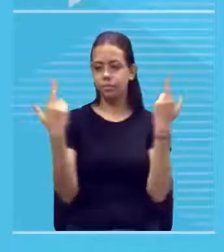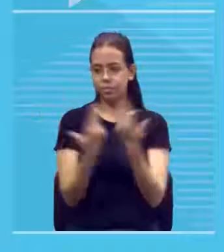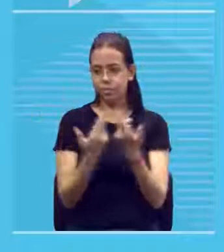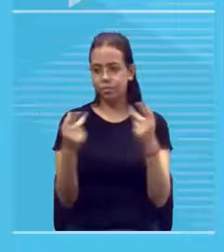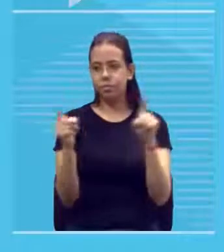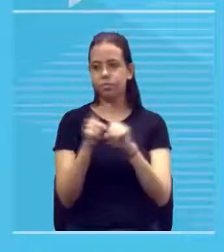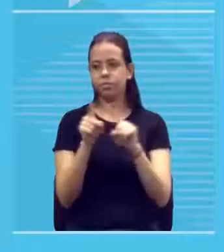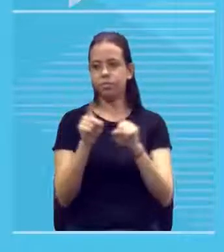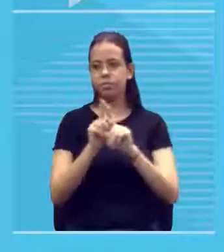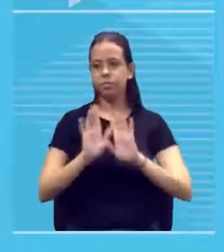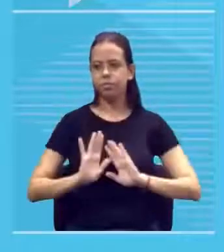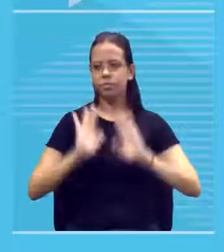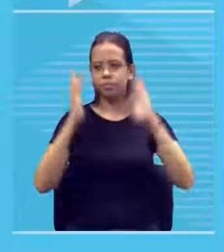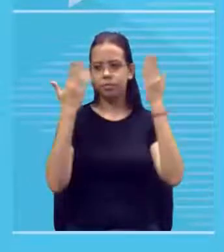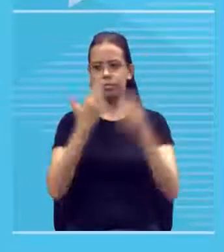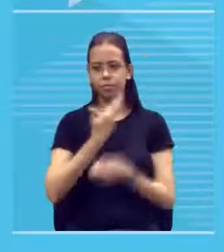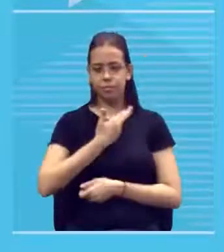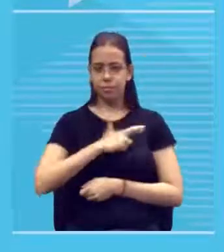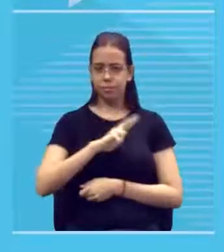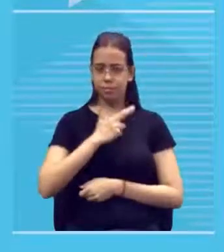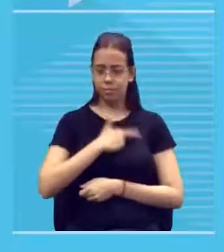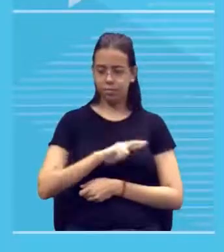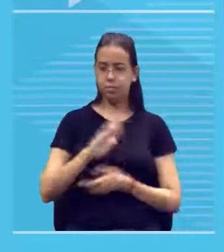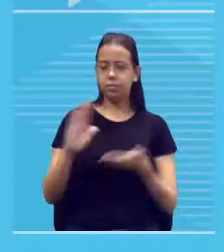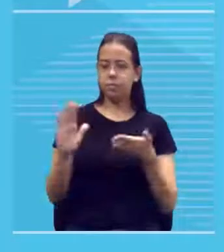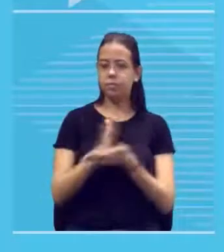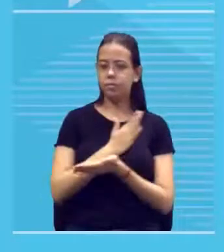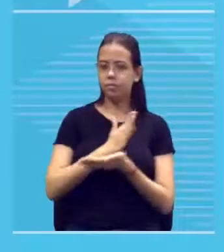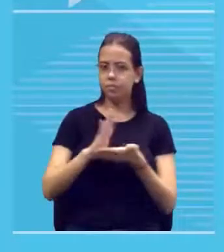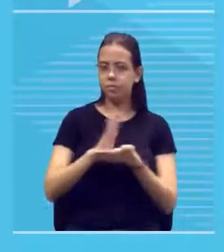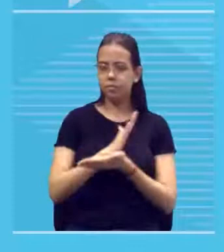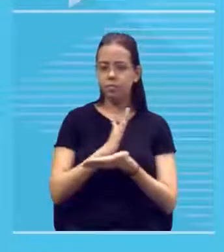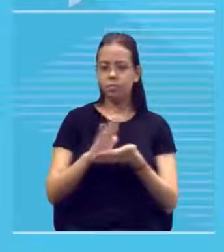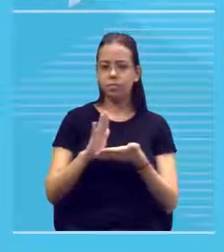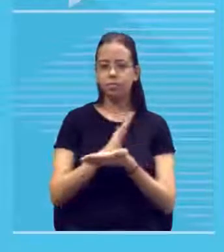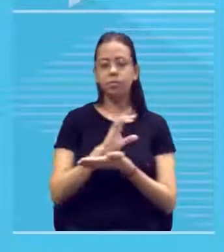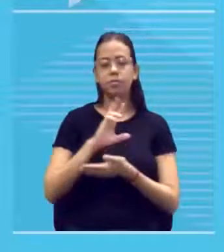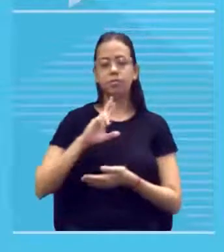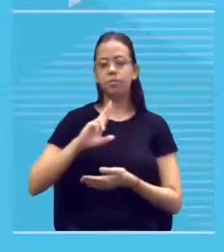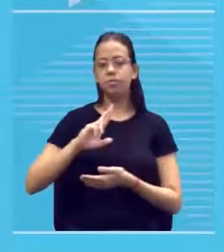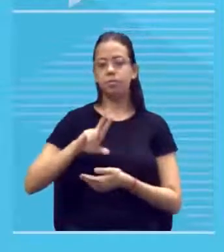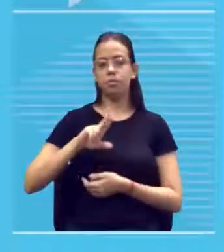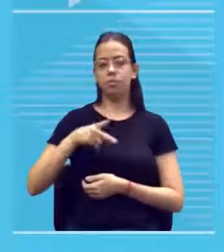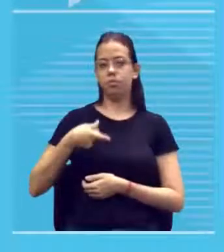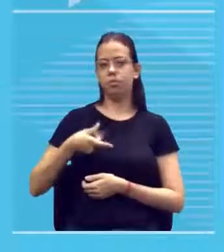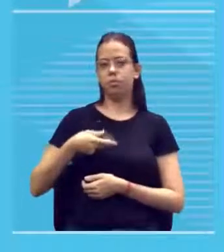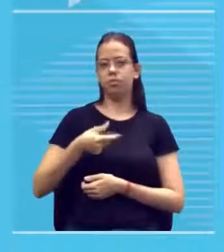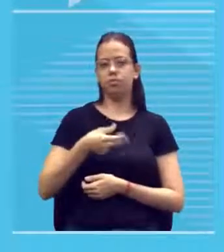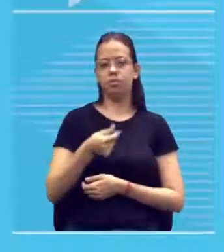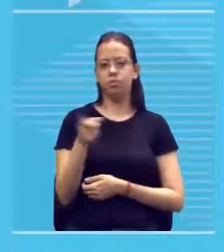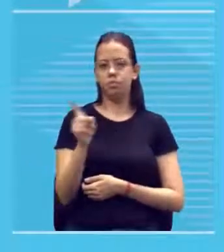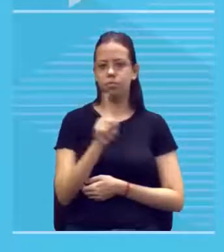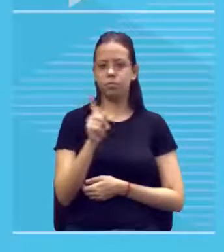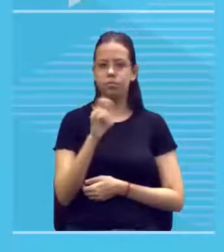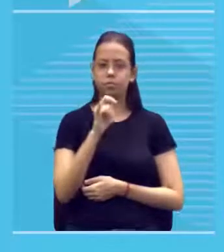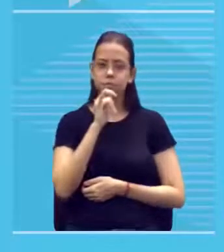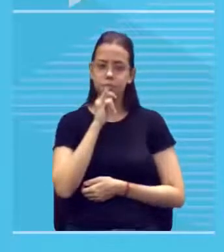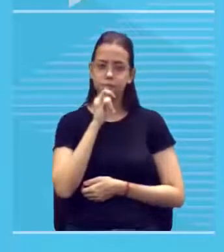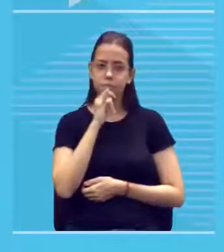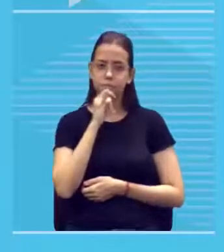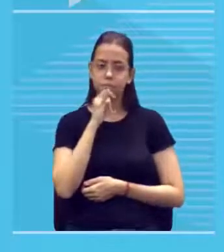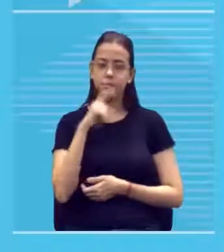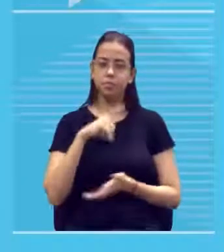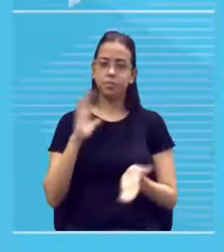rituais certo algumas delas são não são perenes não são permanentes como por exemplo no